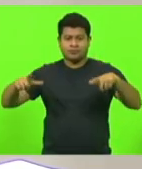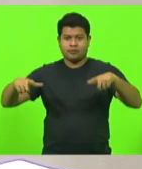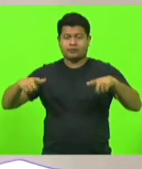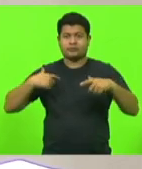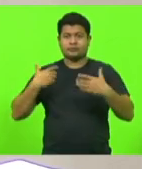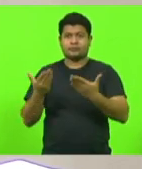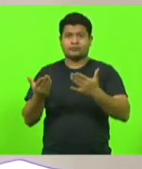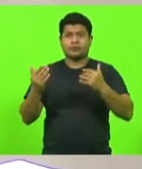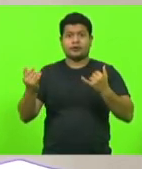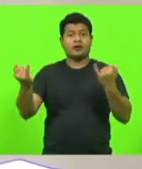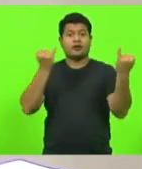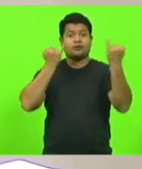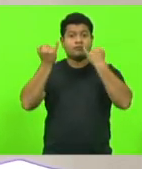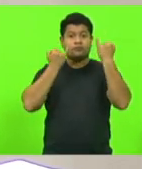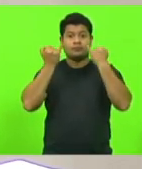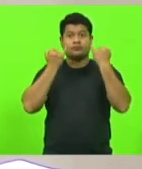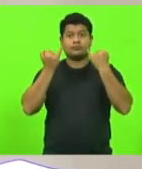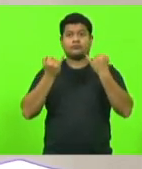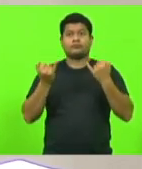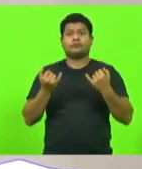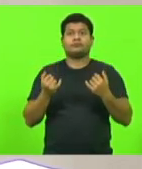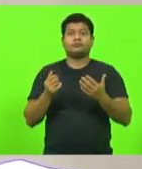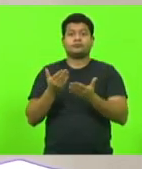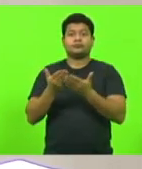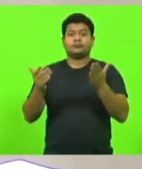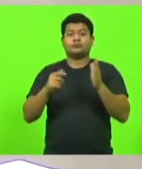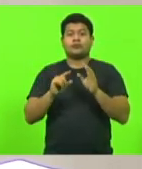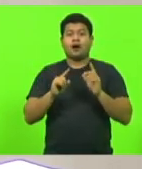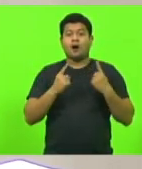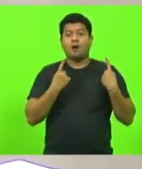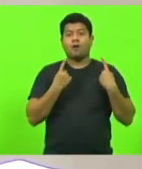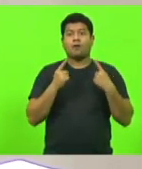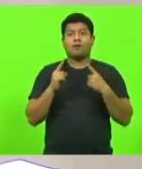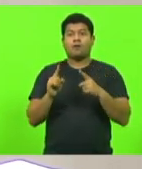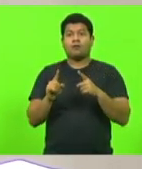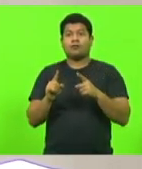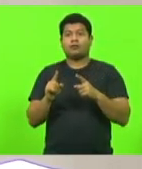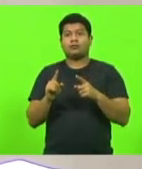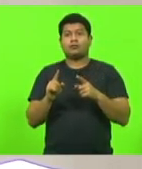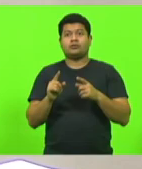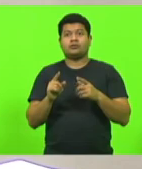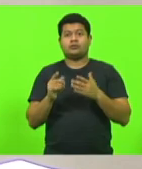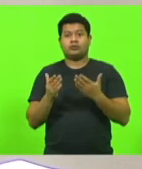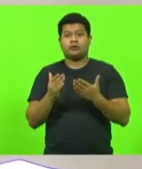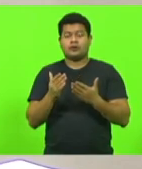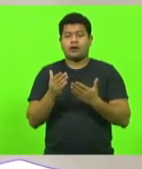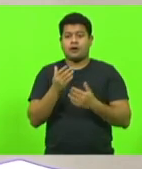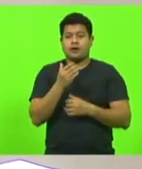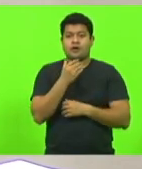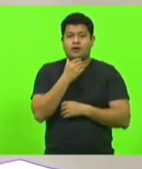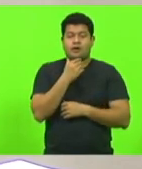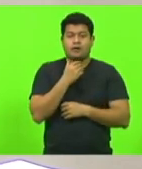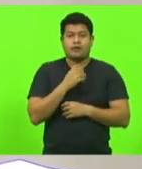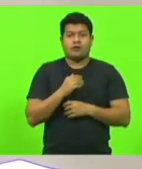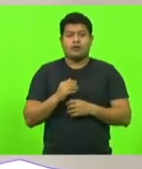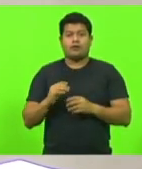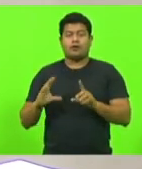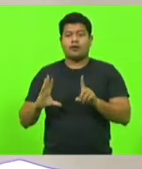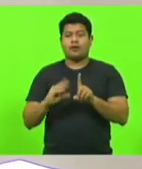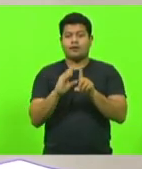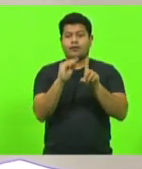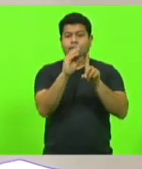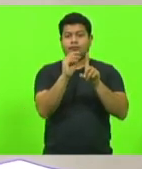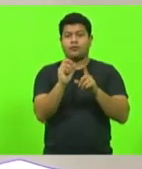de informe publicitário para advertência contra a pedofilia, o abuso e a